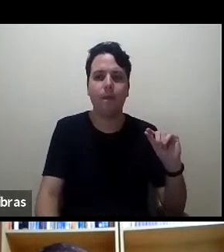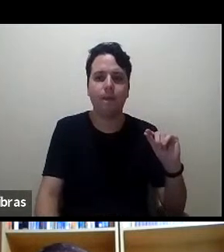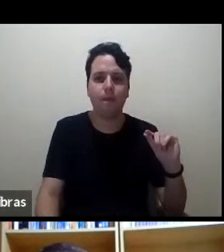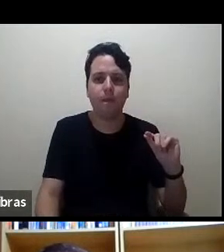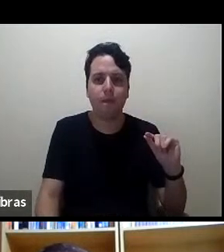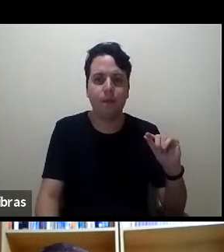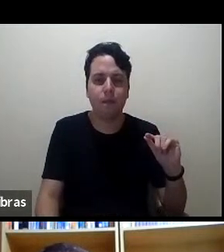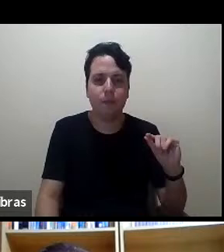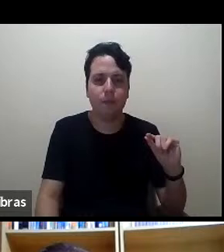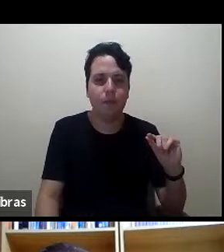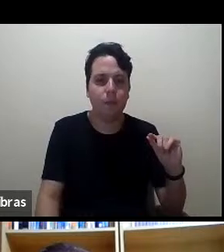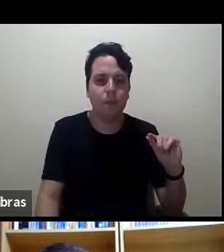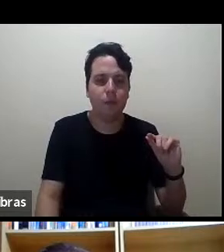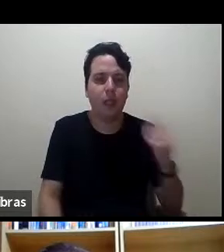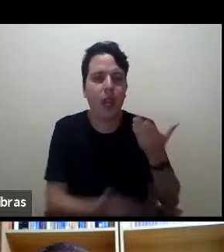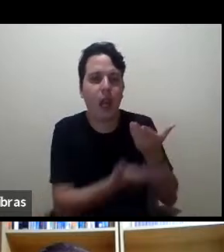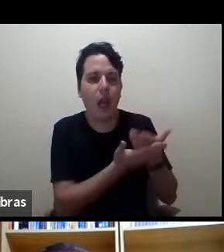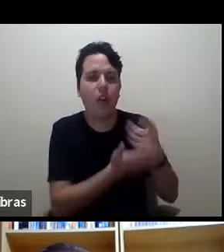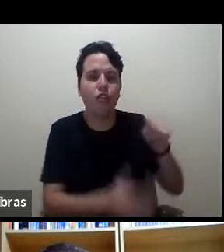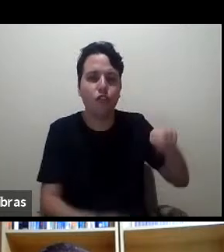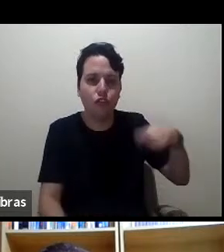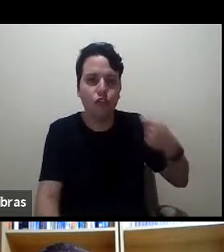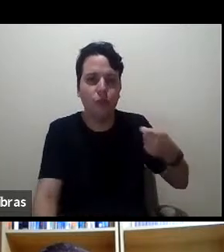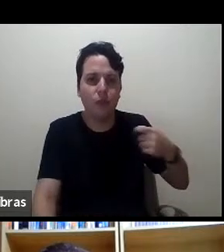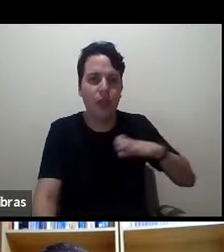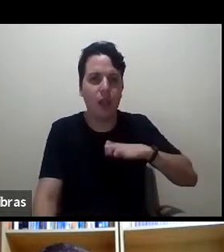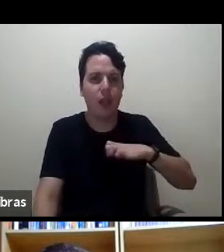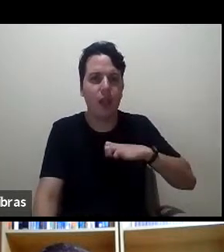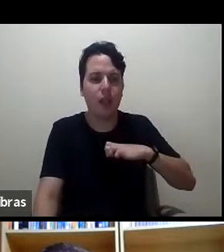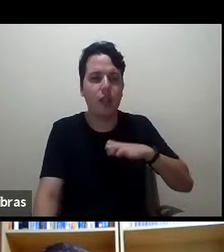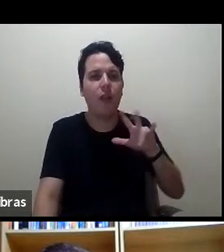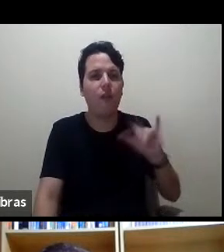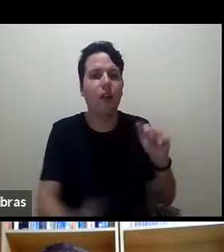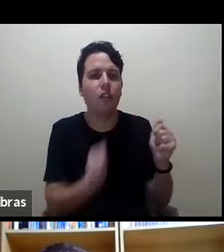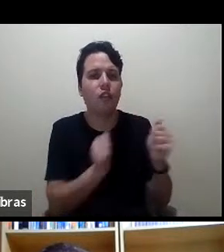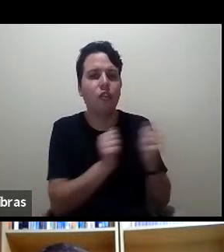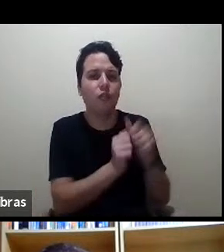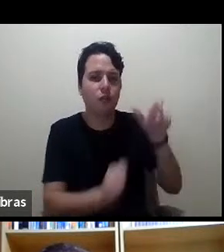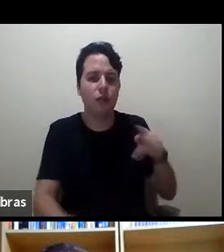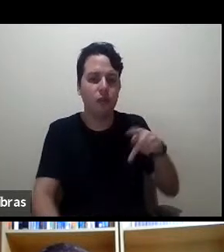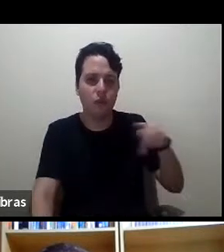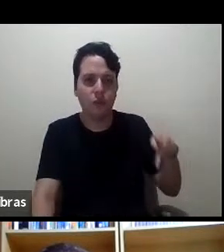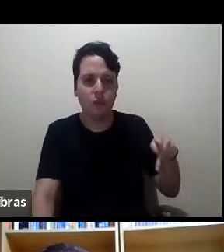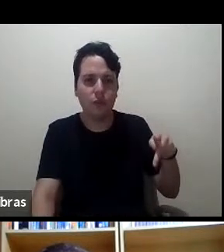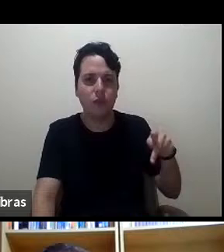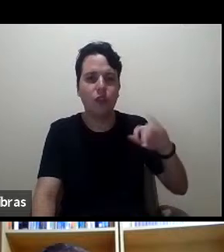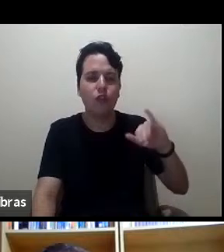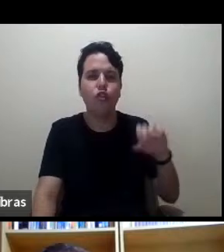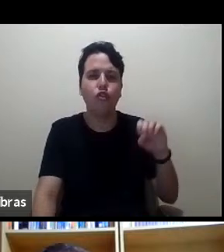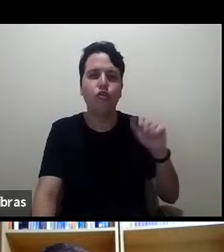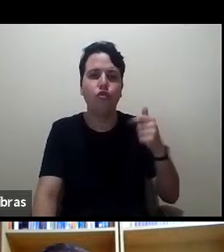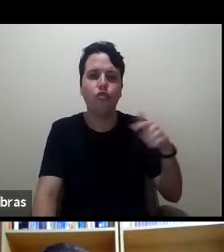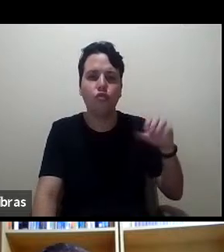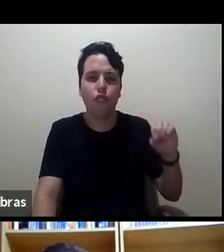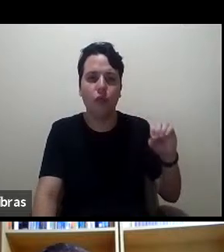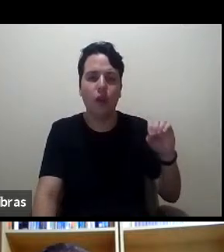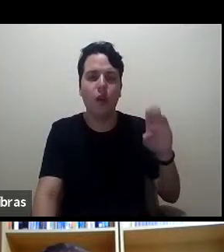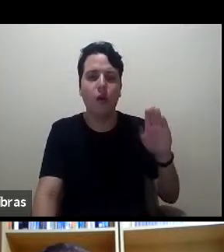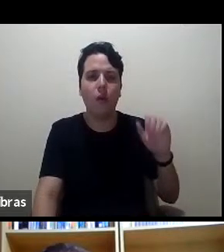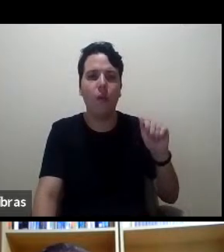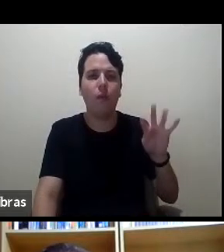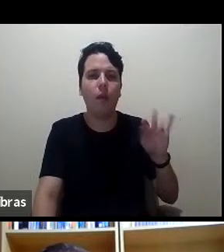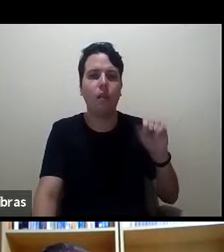fala a aula sobre ética será com o professor João Batista Carvalho Nunes da Universidade Estadual do Ceará